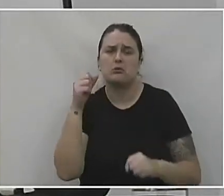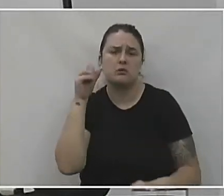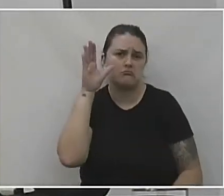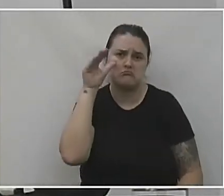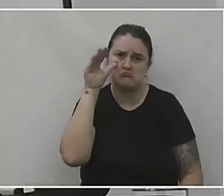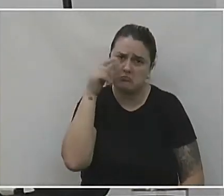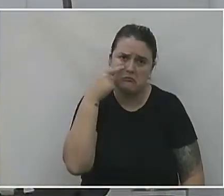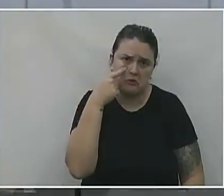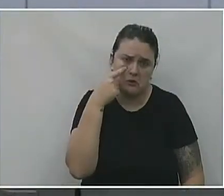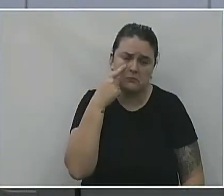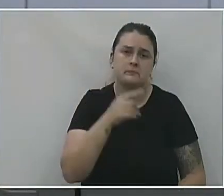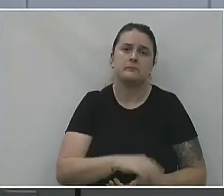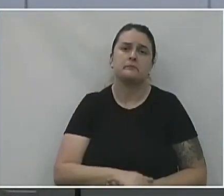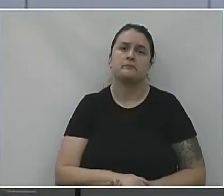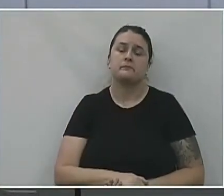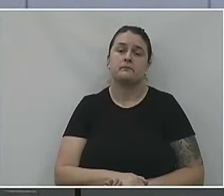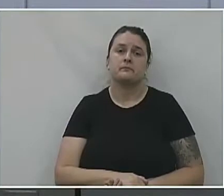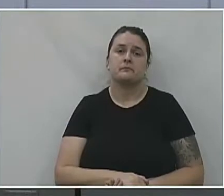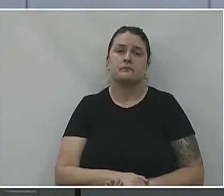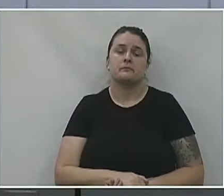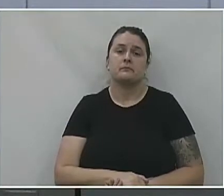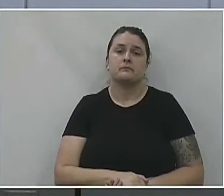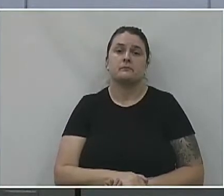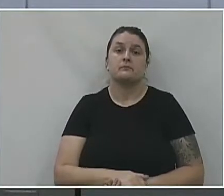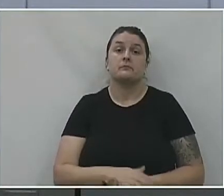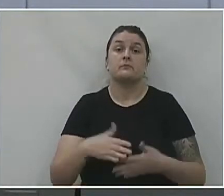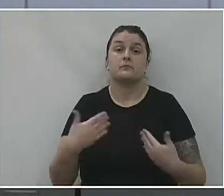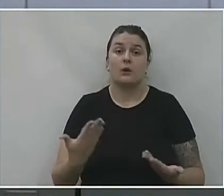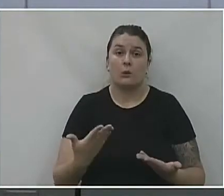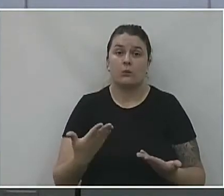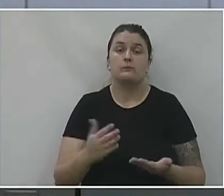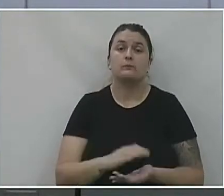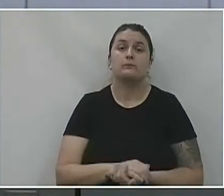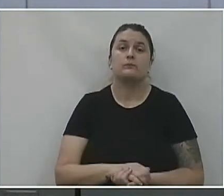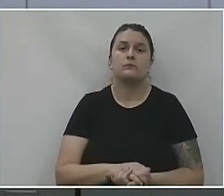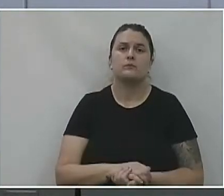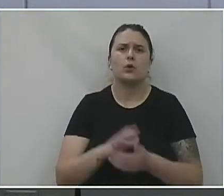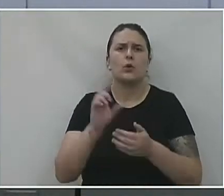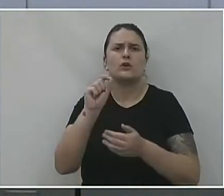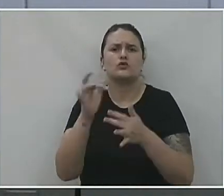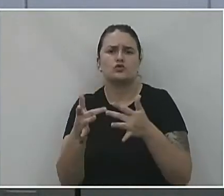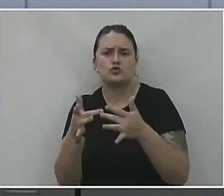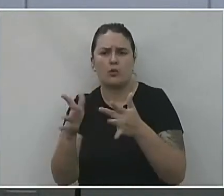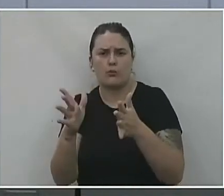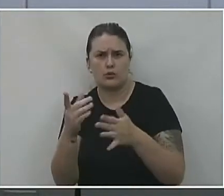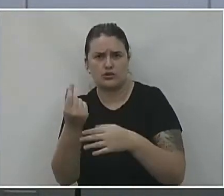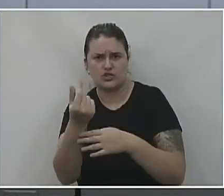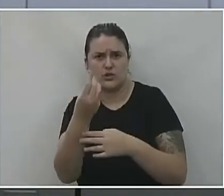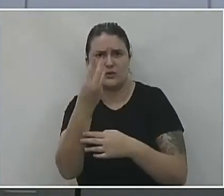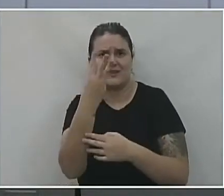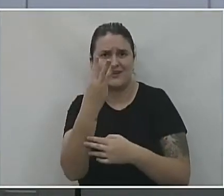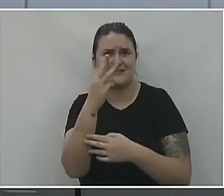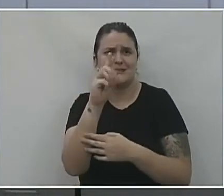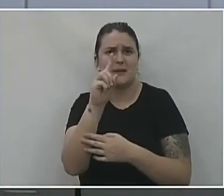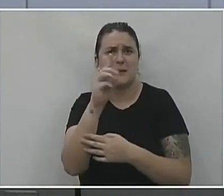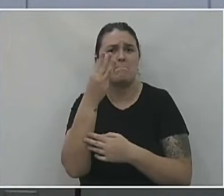orientação. E, basicamente, o resto do recurso, que foi R$